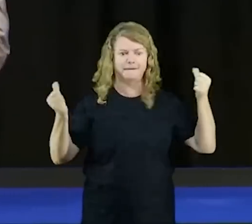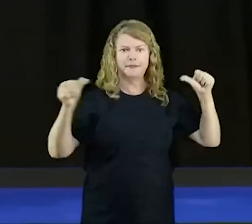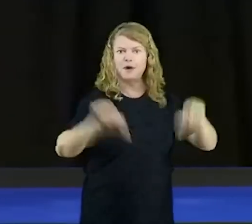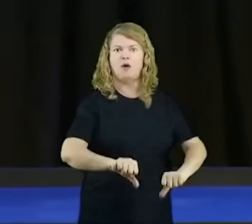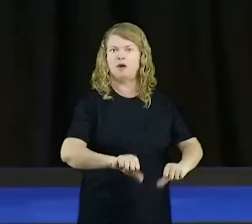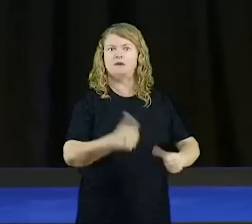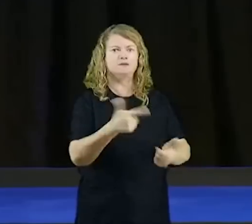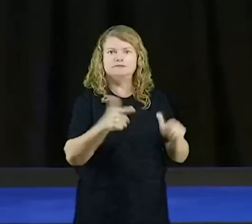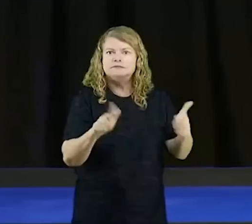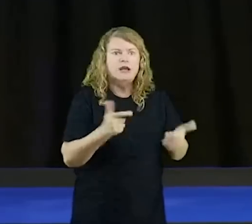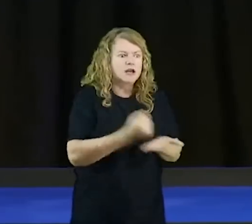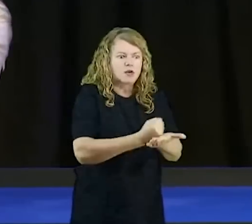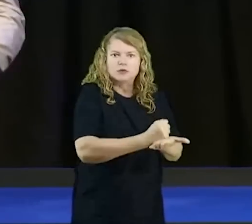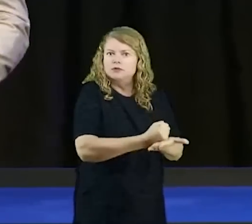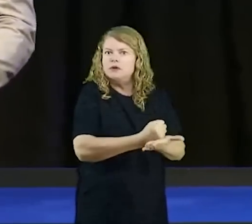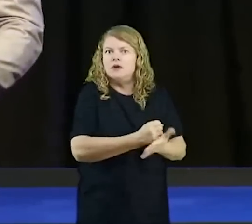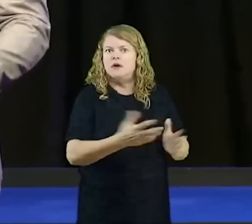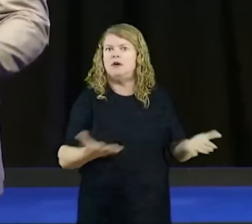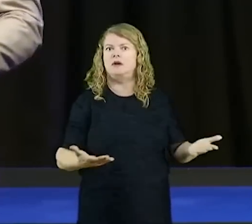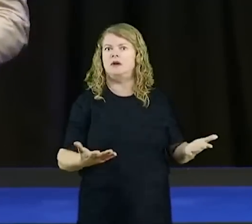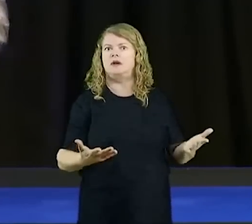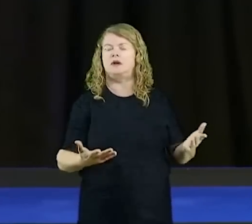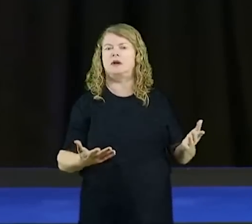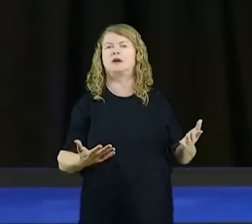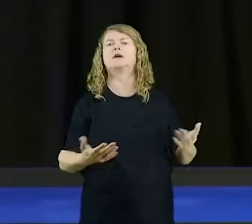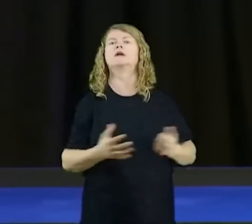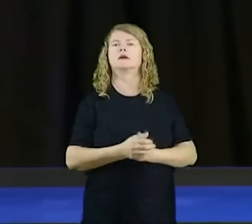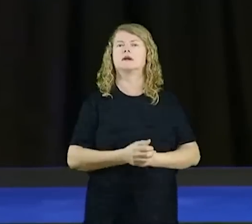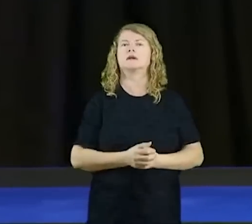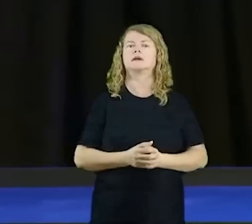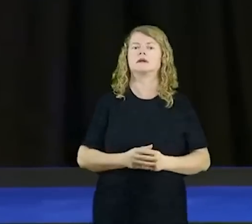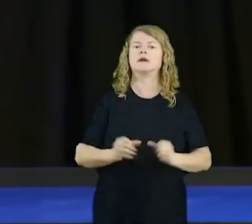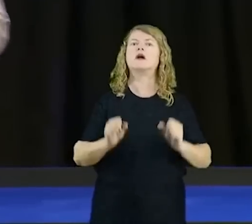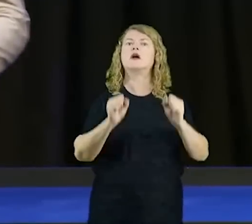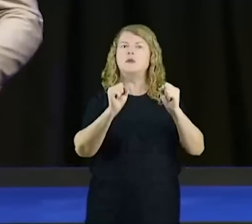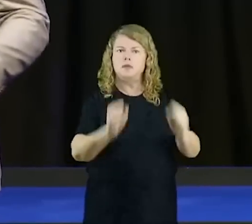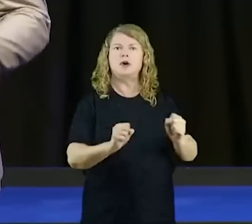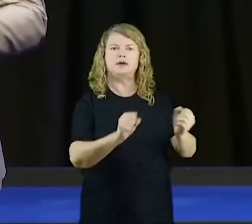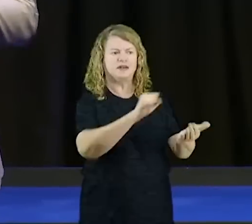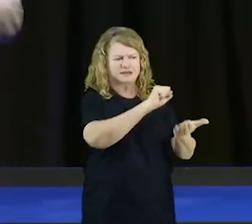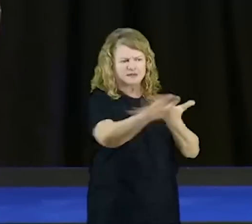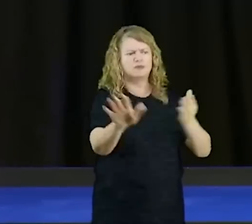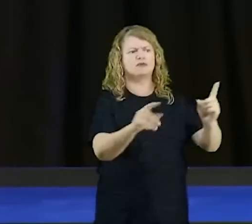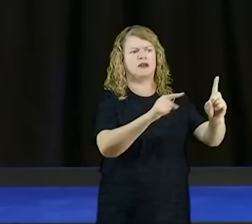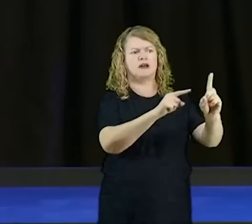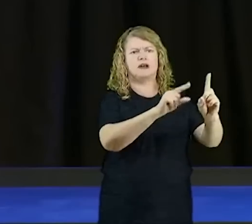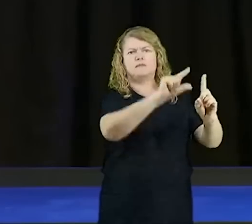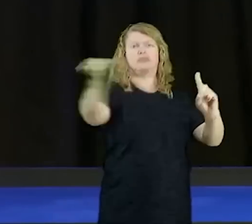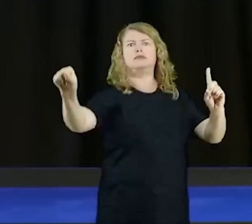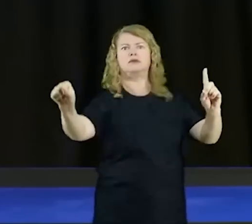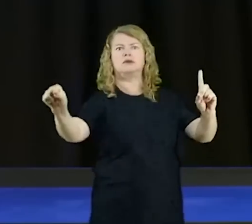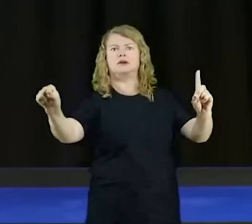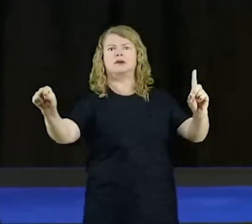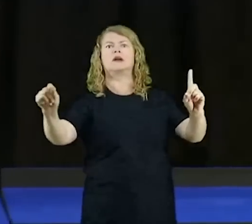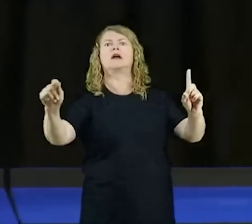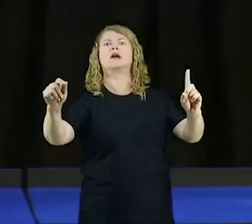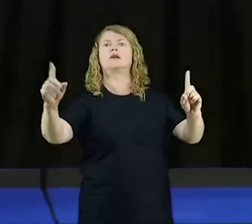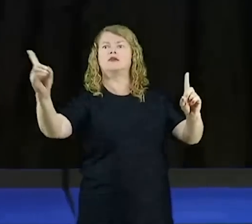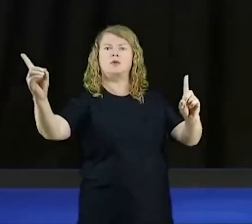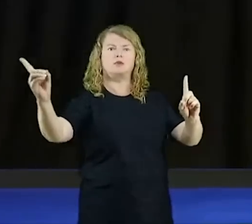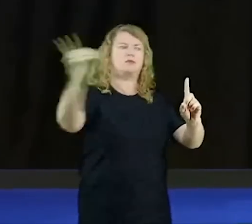Se movem, circulando, entrando e saindo, podem ser expulsos e retornar, e o homem pode ser liberto e novamente